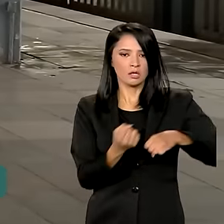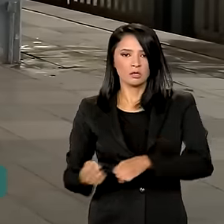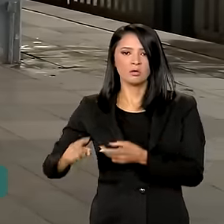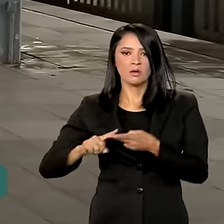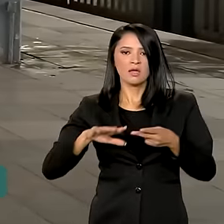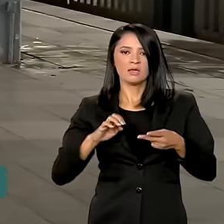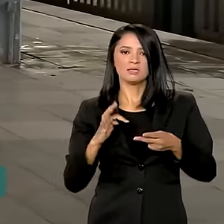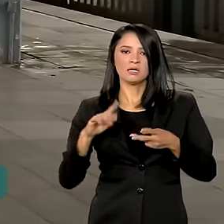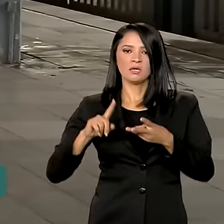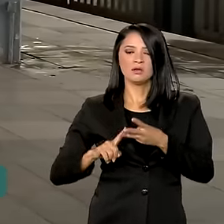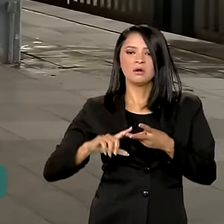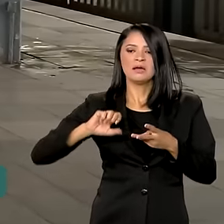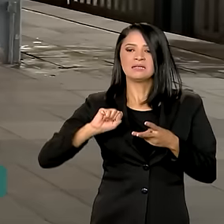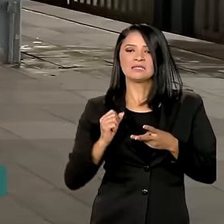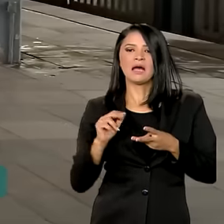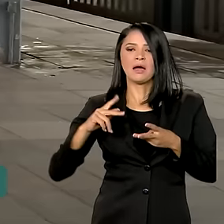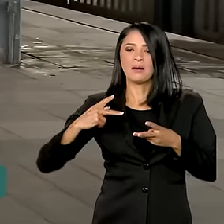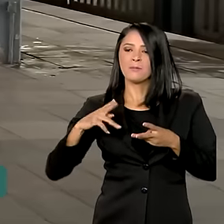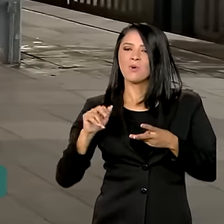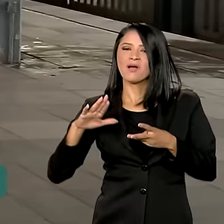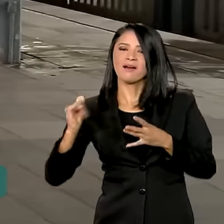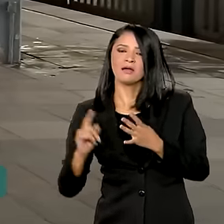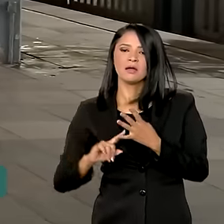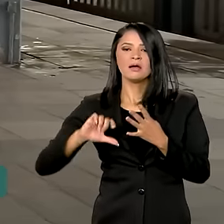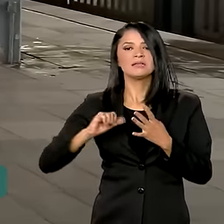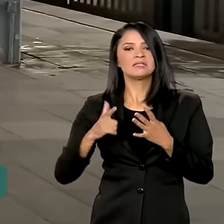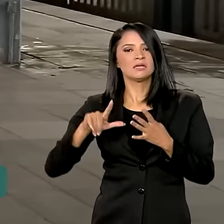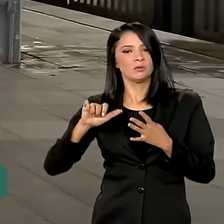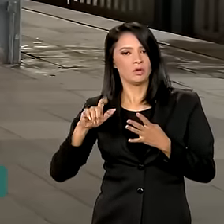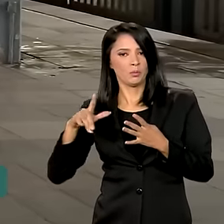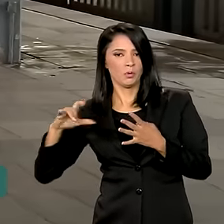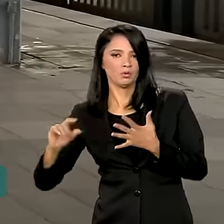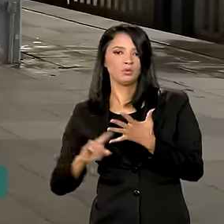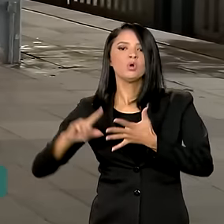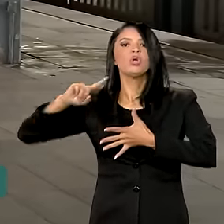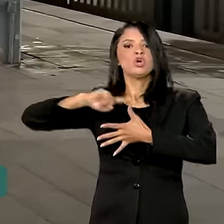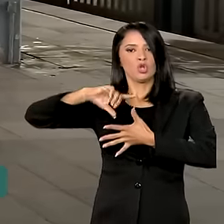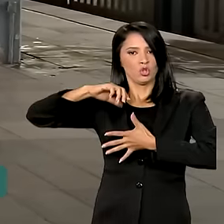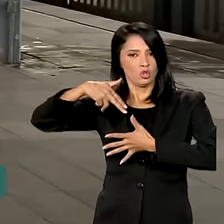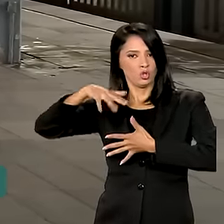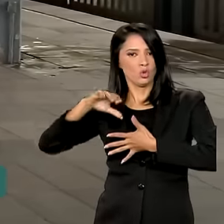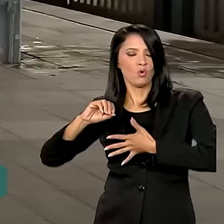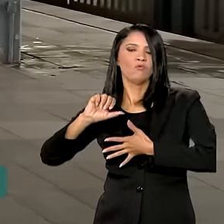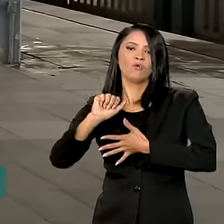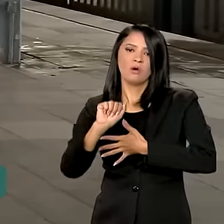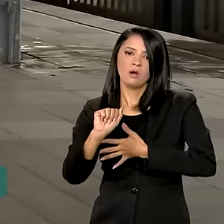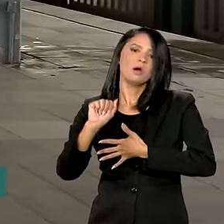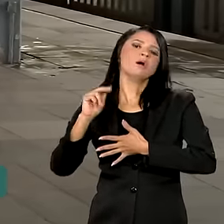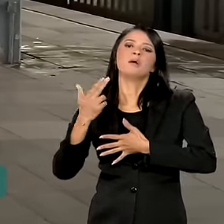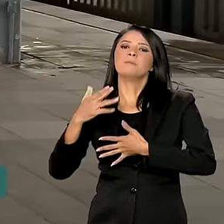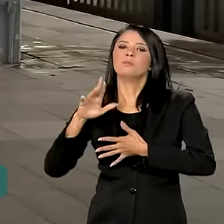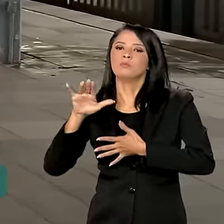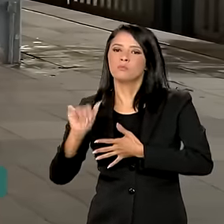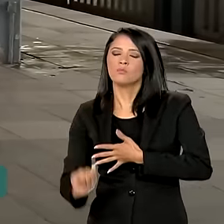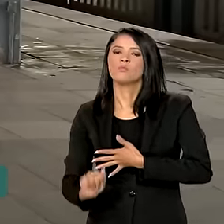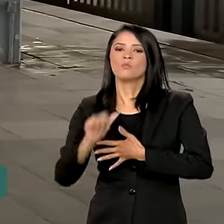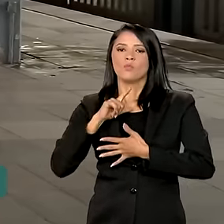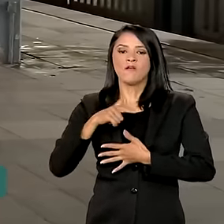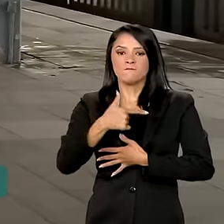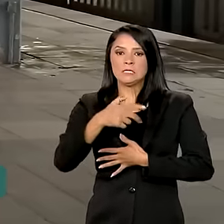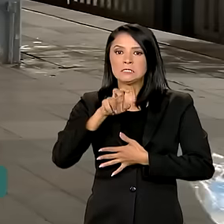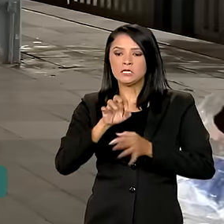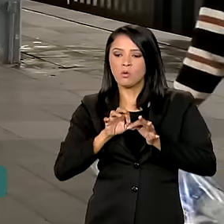Esteio, Sapucaia do Sul, São Leopoldo e Novo Hamburgo, num trajeto de 26 quilômetros, com